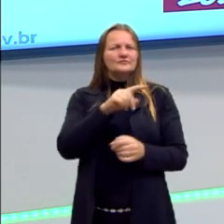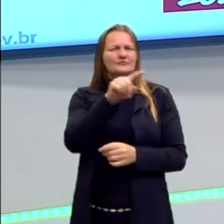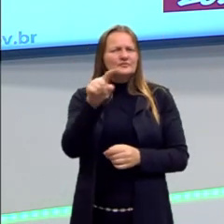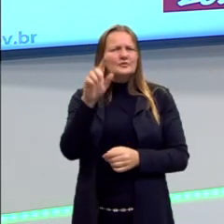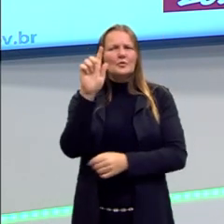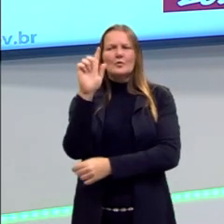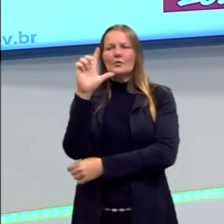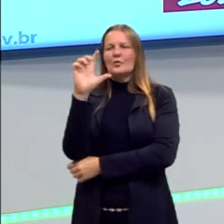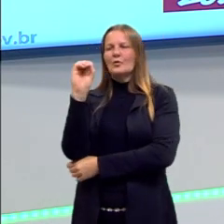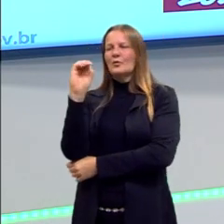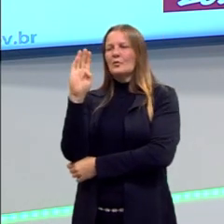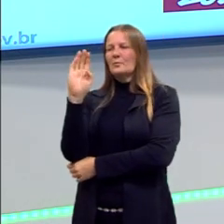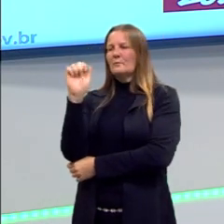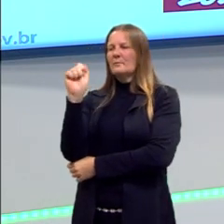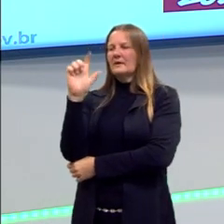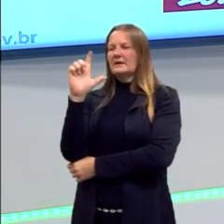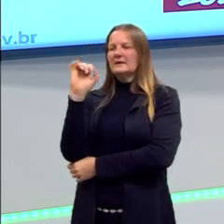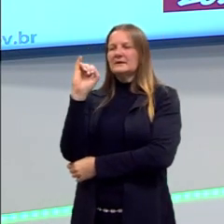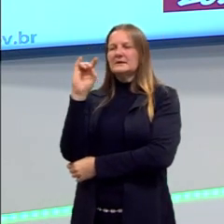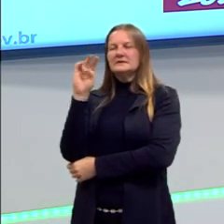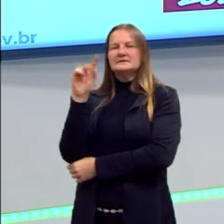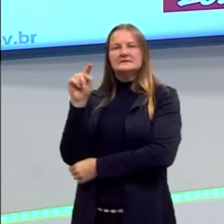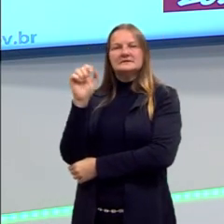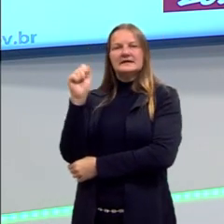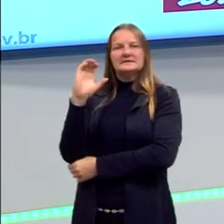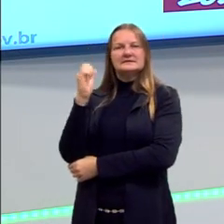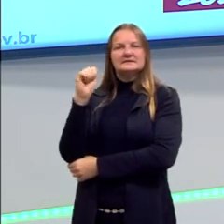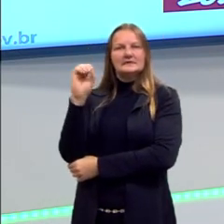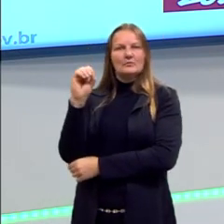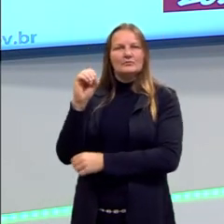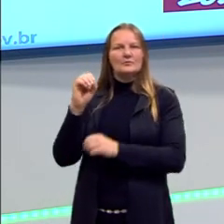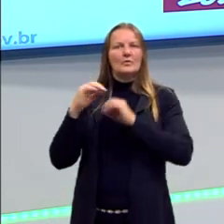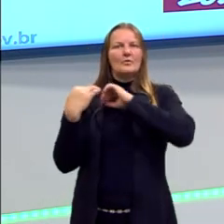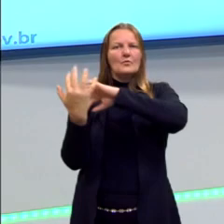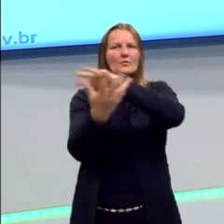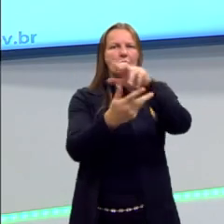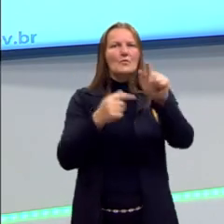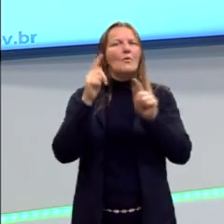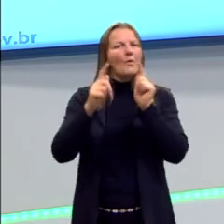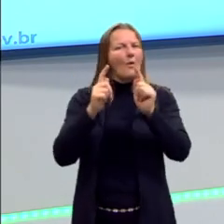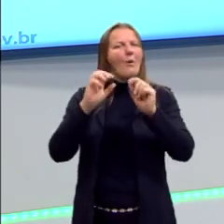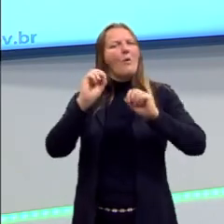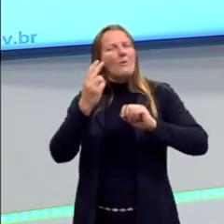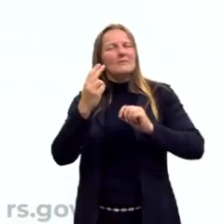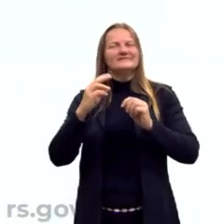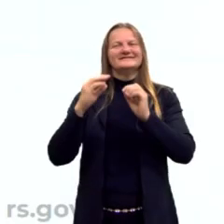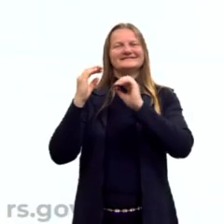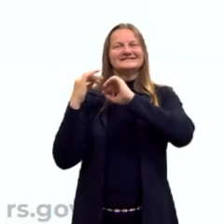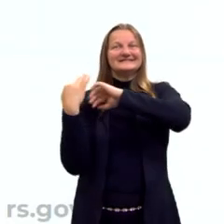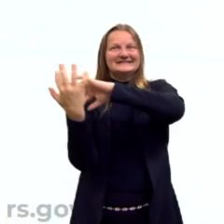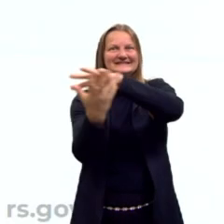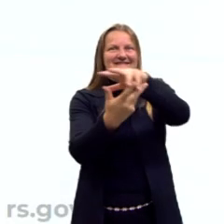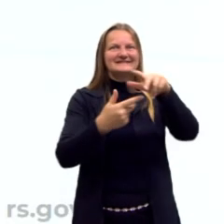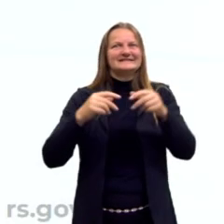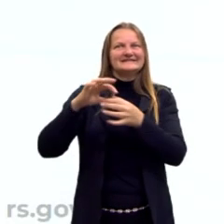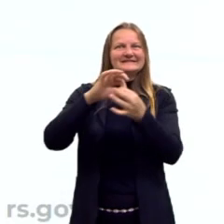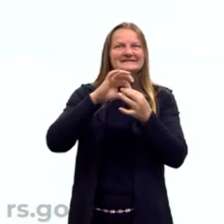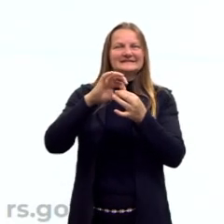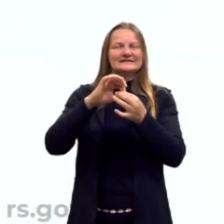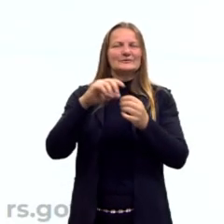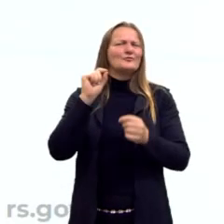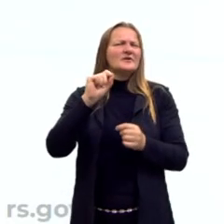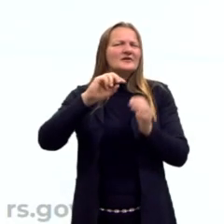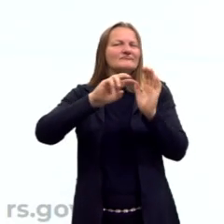alguns conceitos, isso vai facilitar para o nosso entendimento. Olha aí, o que é a